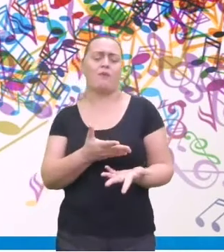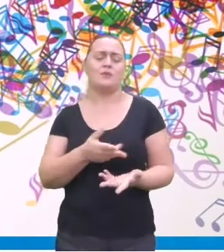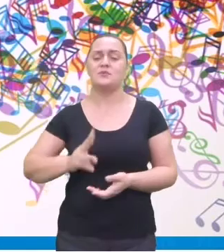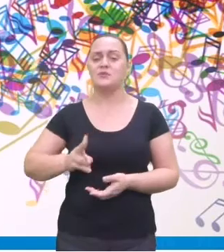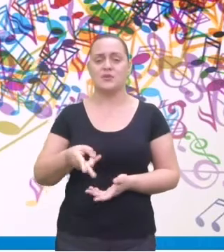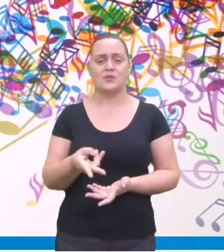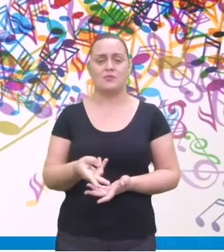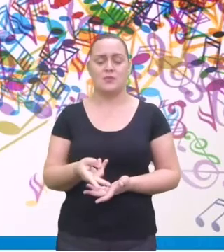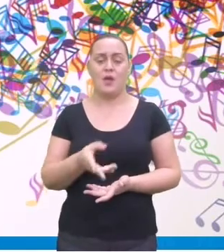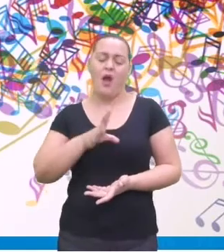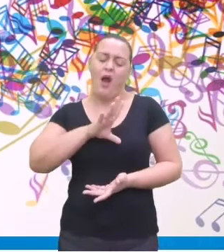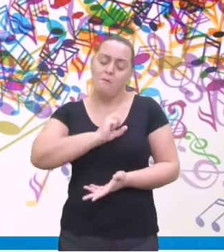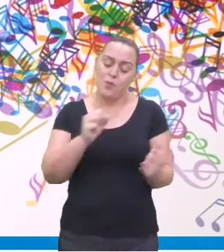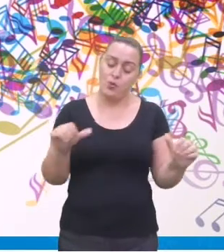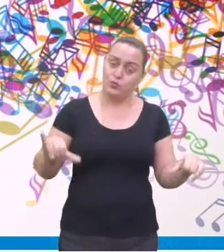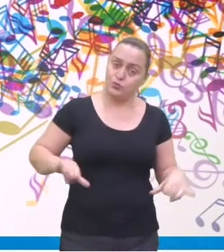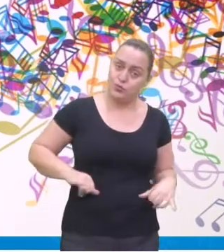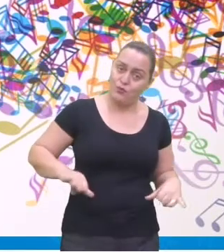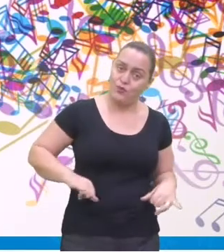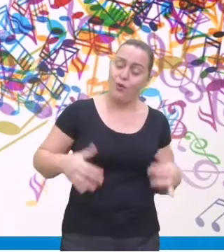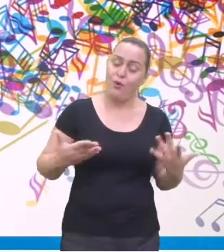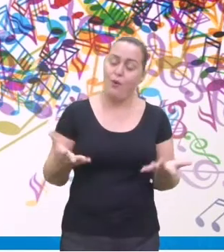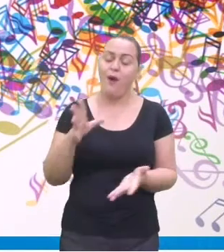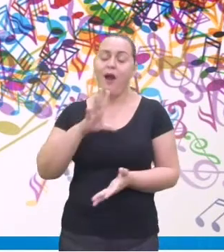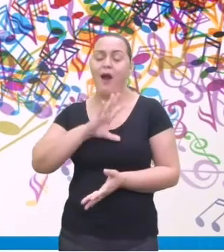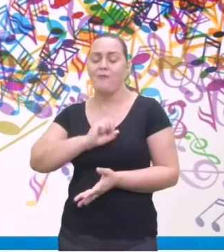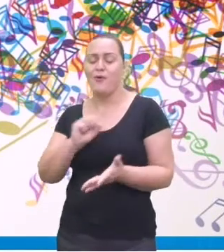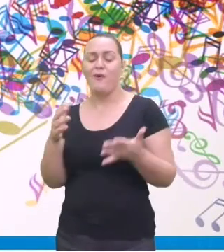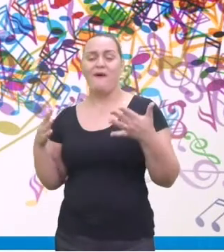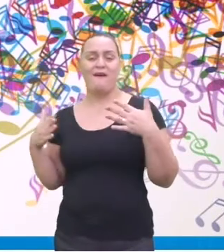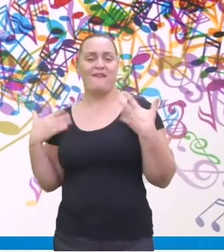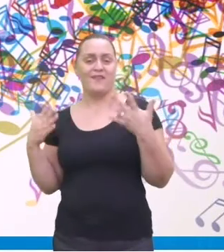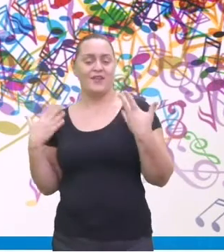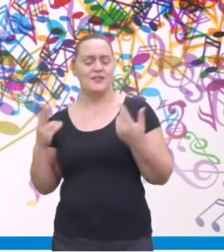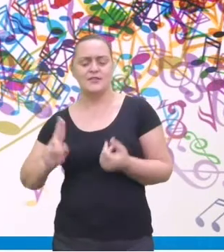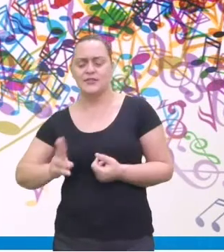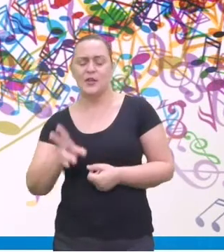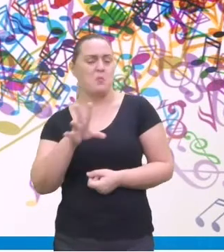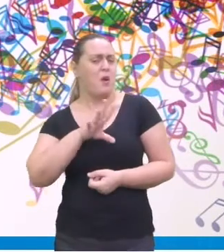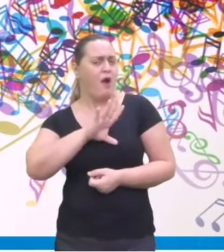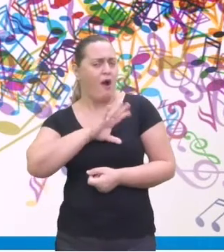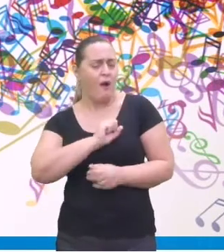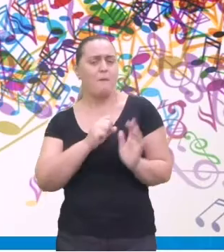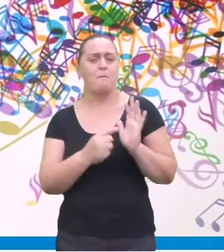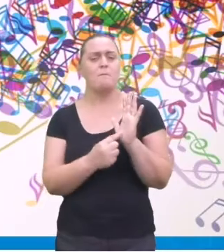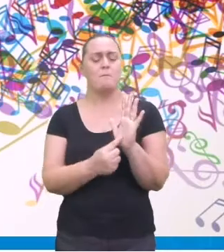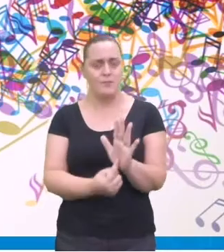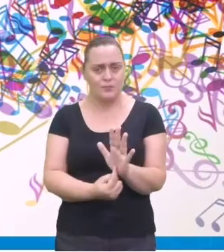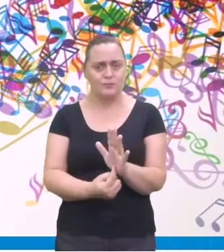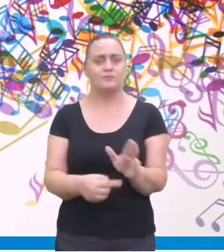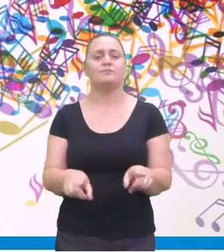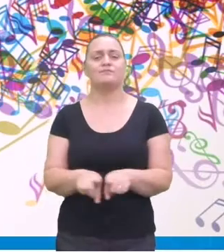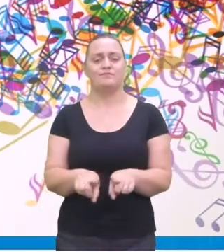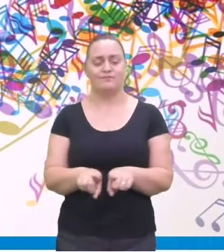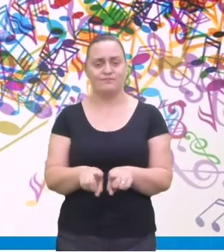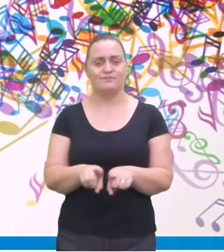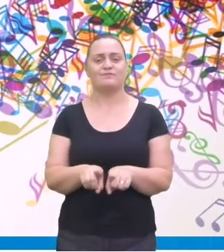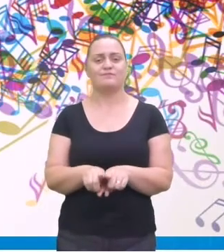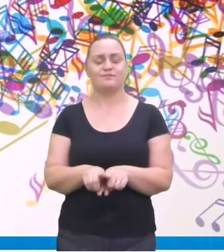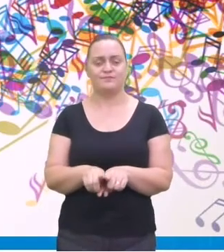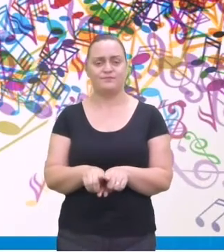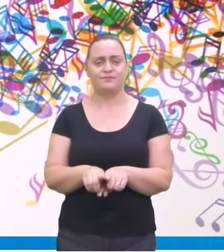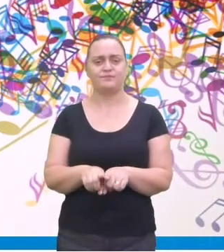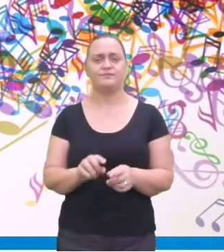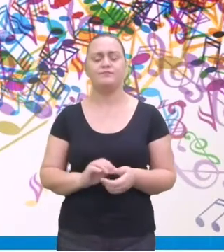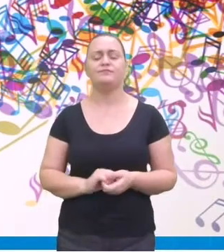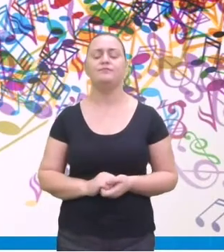amor. Não deixaram de abordar, claro, algumas das temáticas sociais da época.